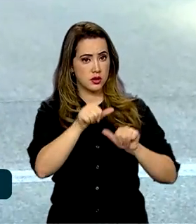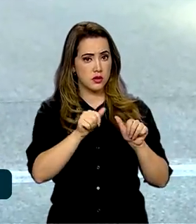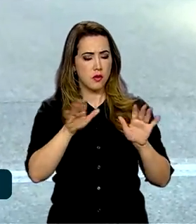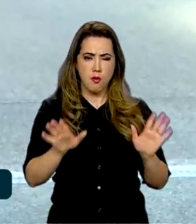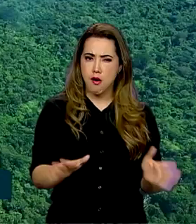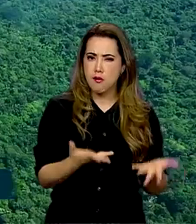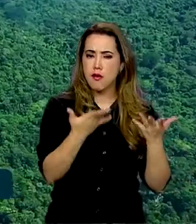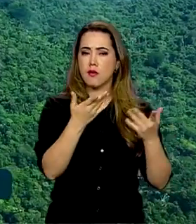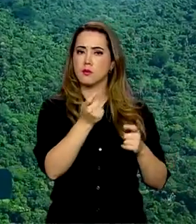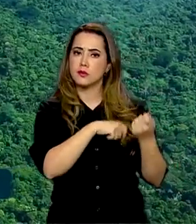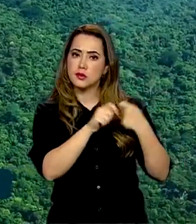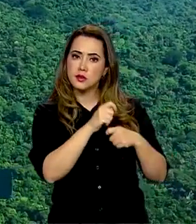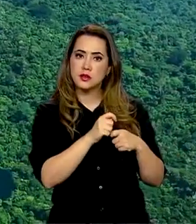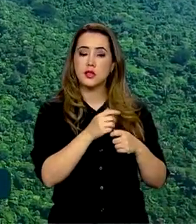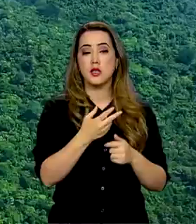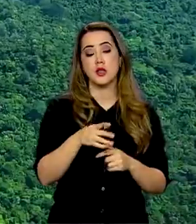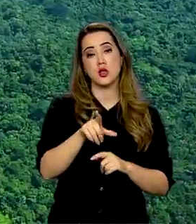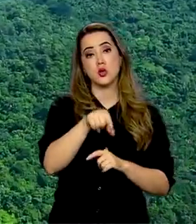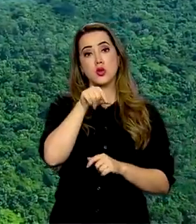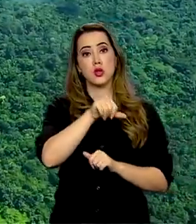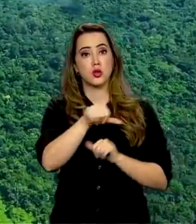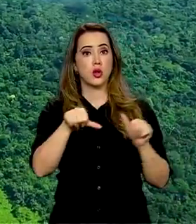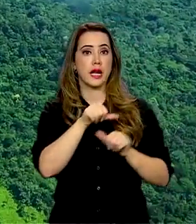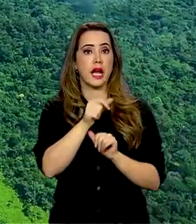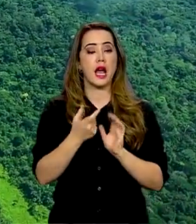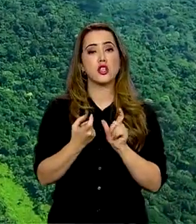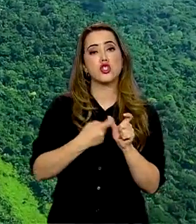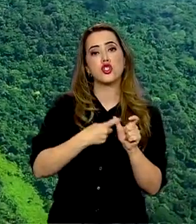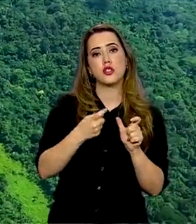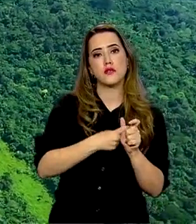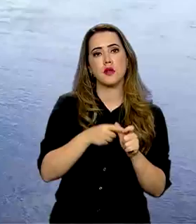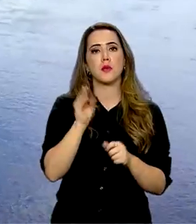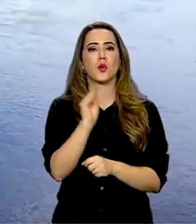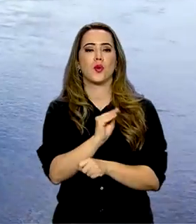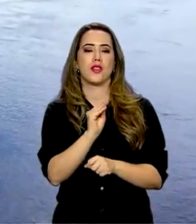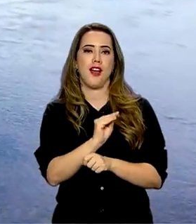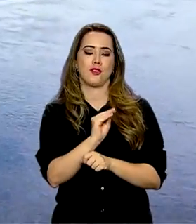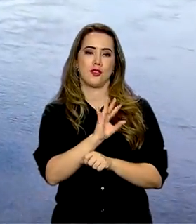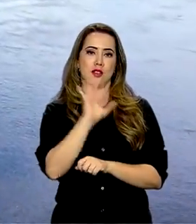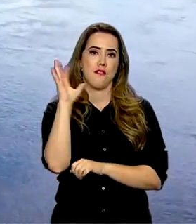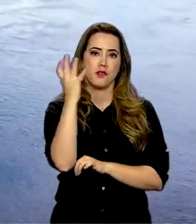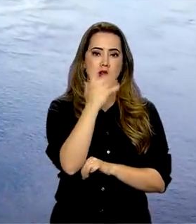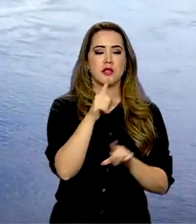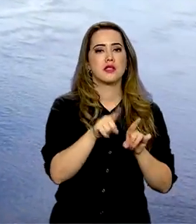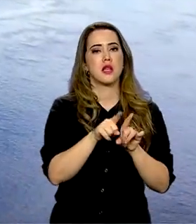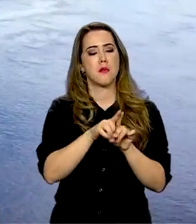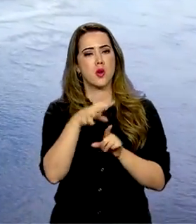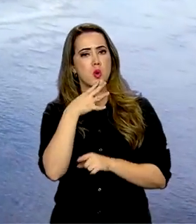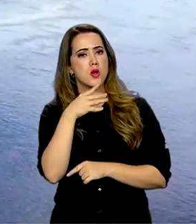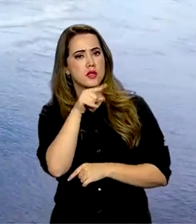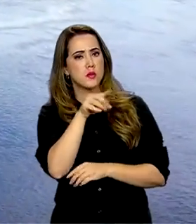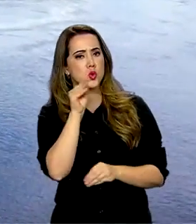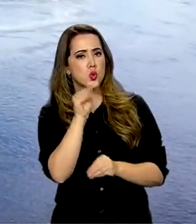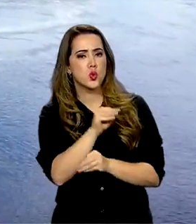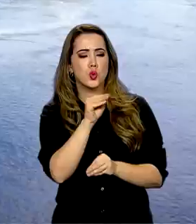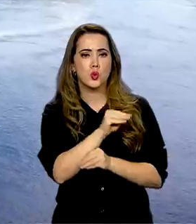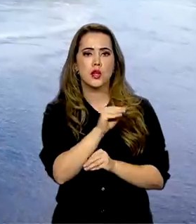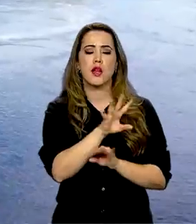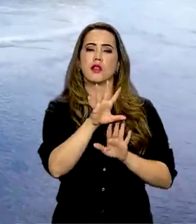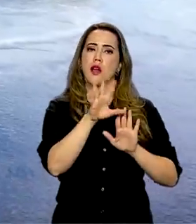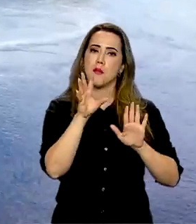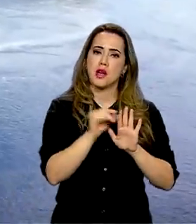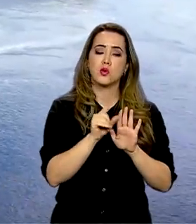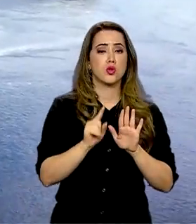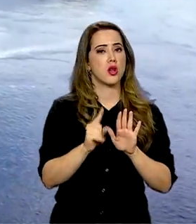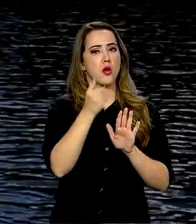econômico. Sugeriu-se trocar dívida externa pelo cuidado da floresta. Mas existe também o reconhecimento de que cuidar da Amazônia é